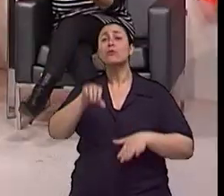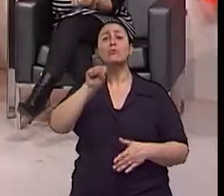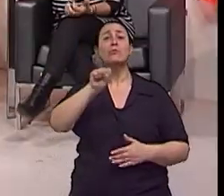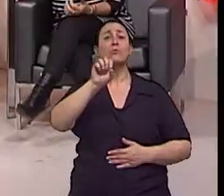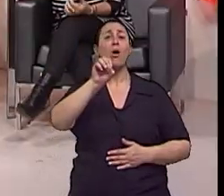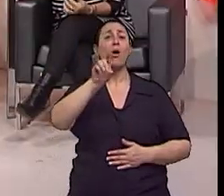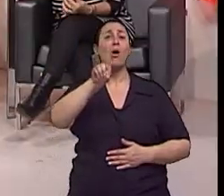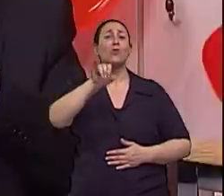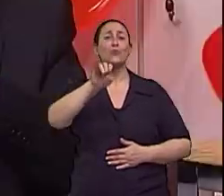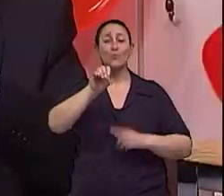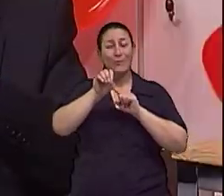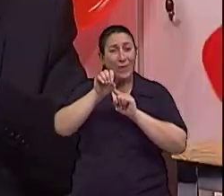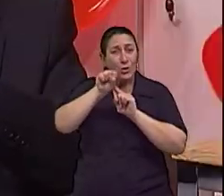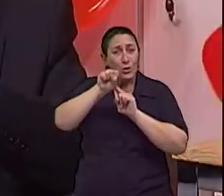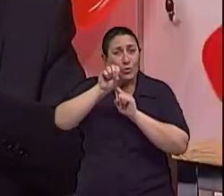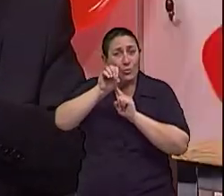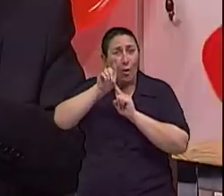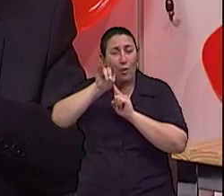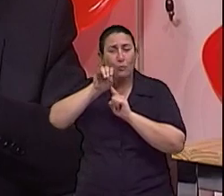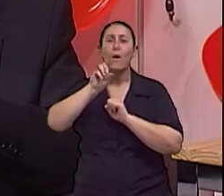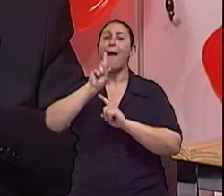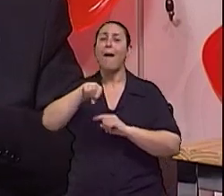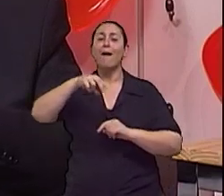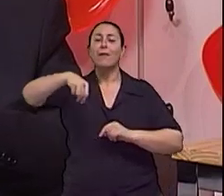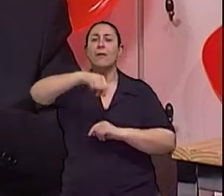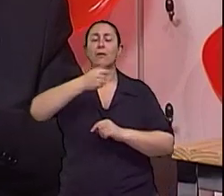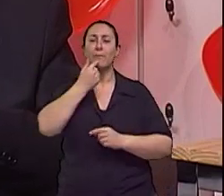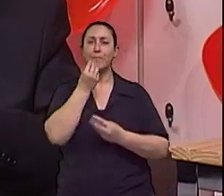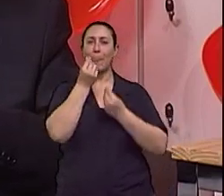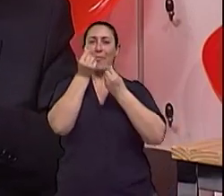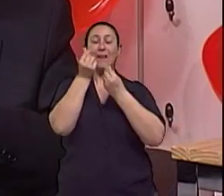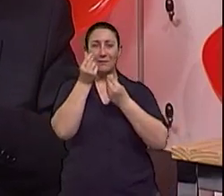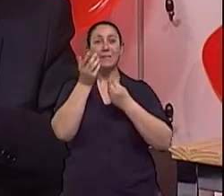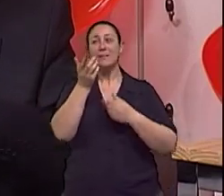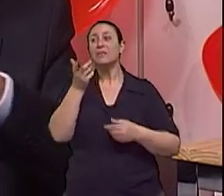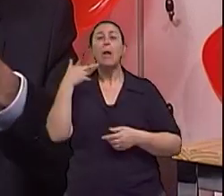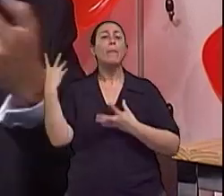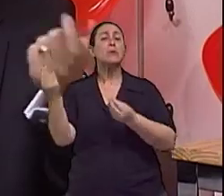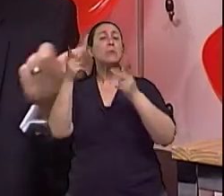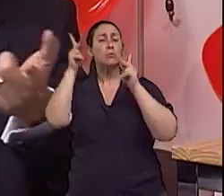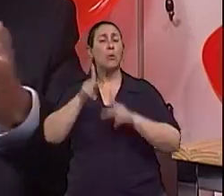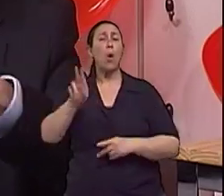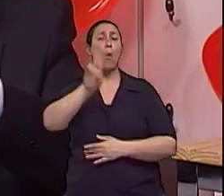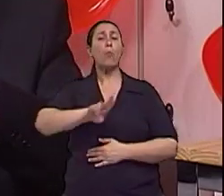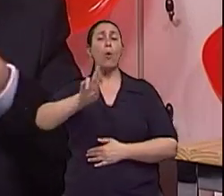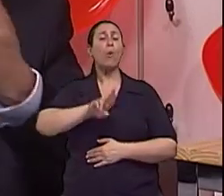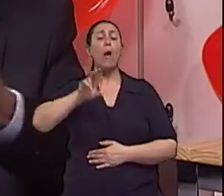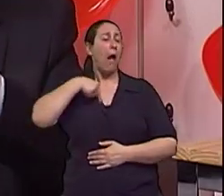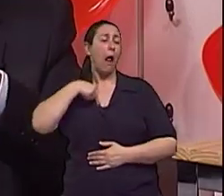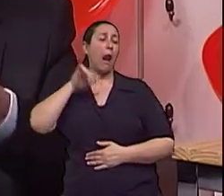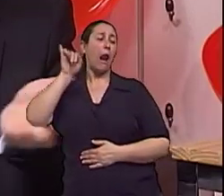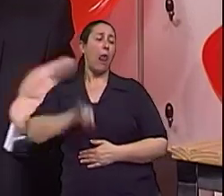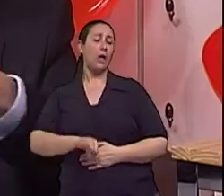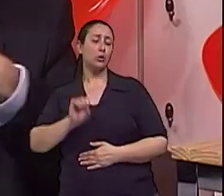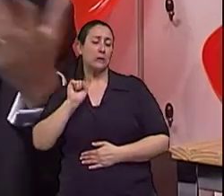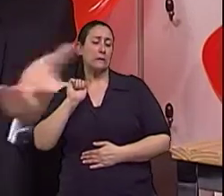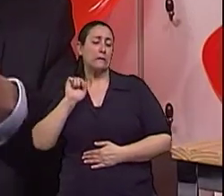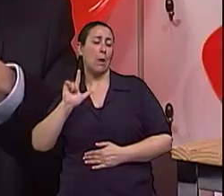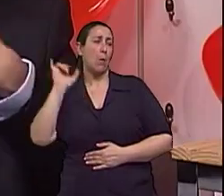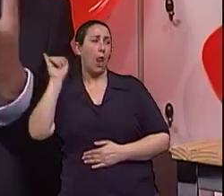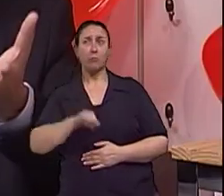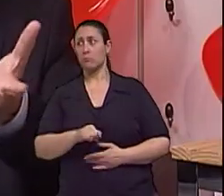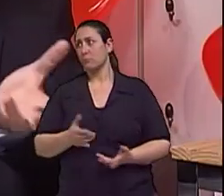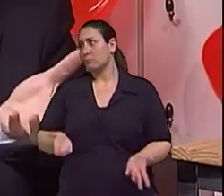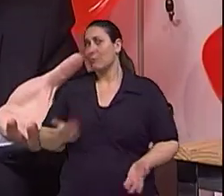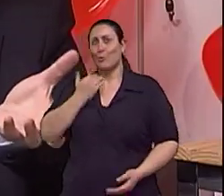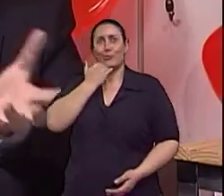é de sódio. Então, é o sódio que aumenta, né? Então, assim, as pessoas, ah, eu utilizo sal light. Sim, mas se a pessoa utiliza o dobro de sal, vai fazer a menor diferença utilizar